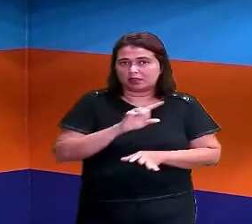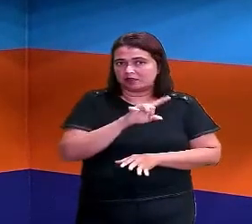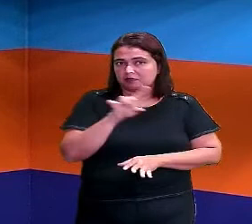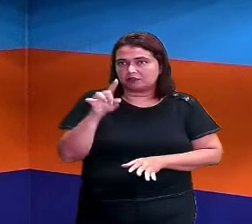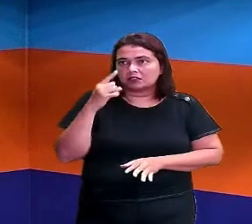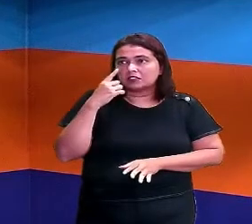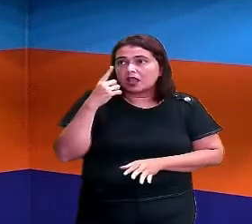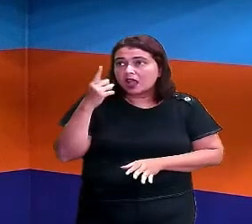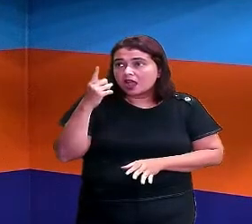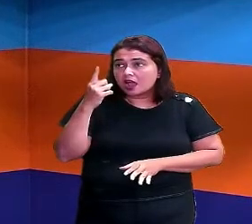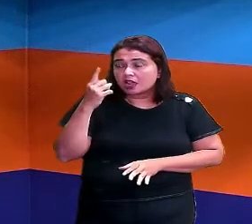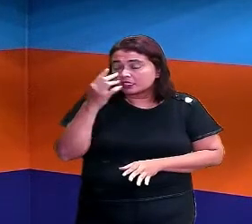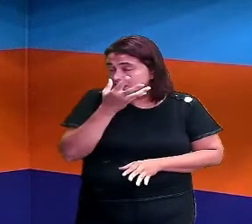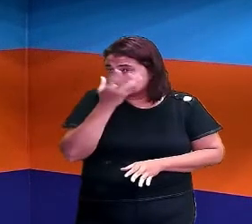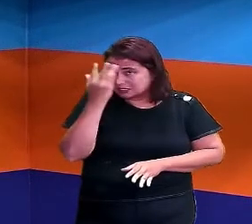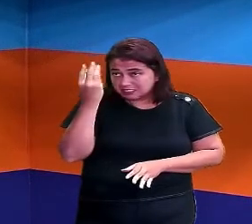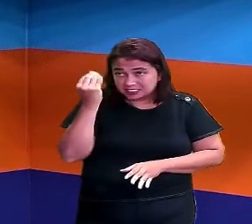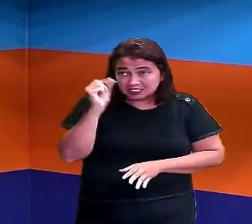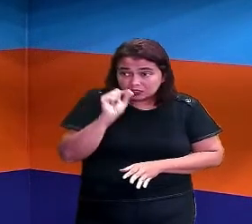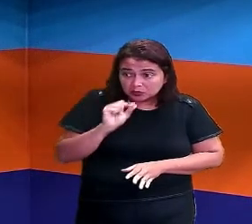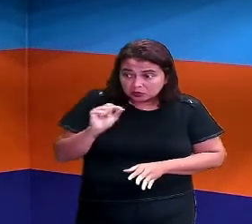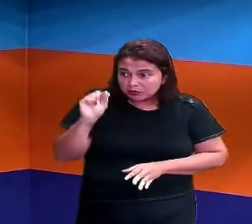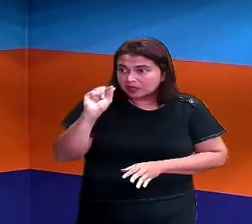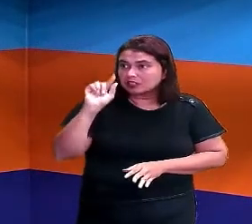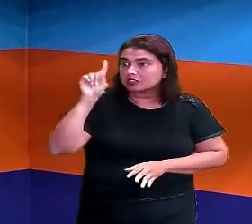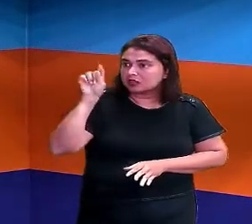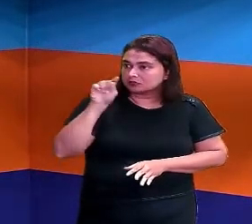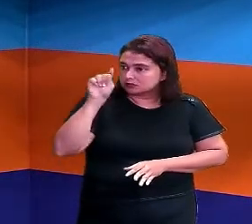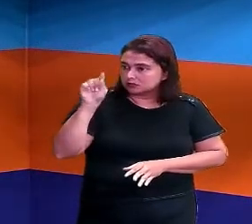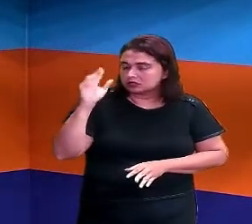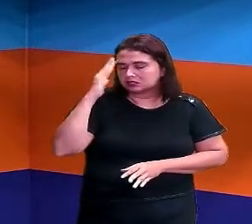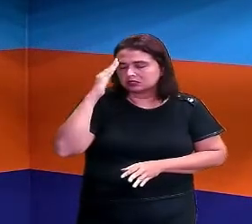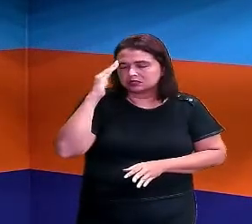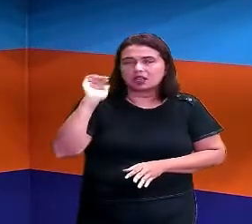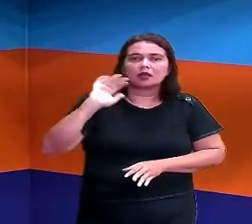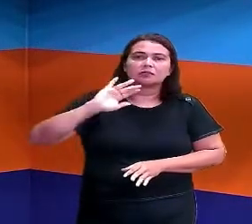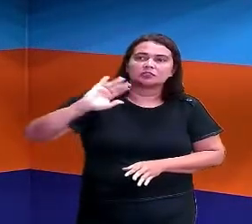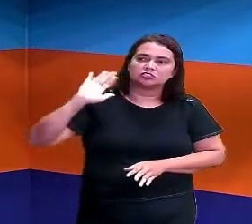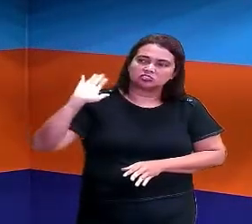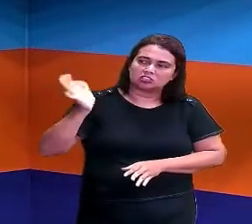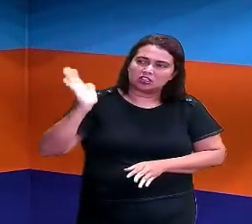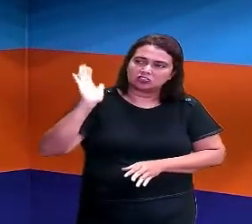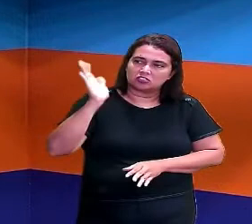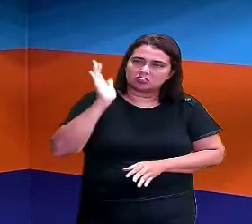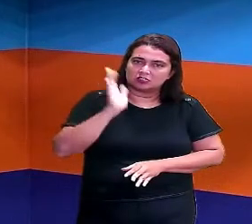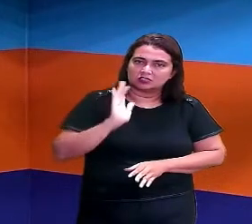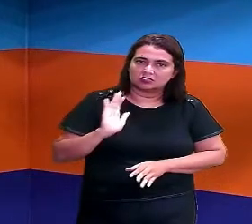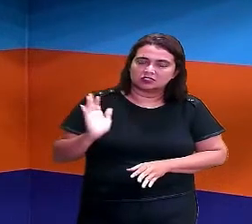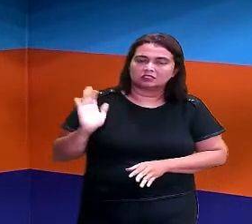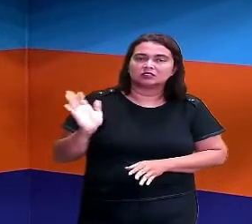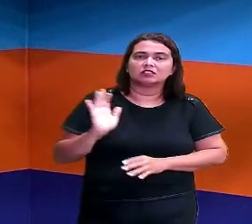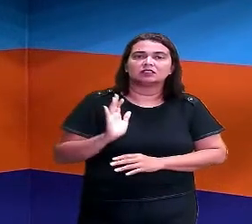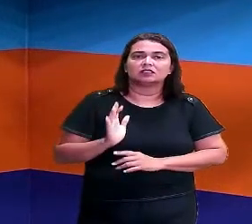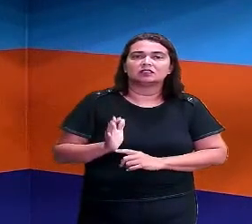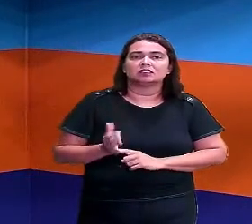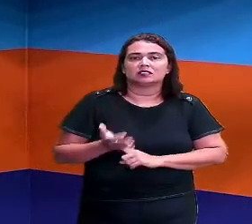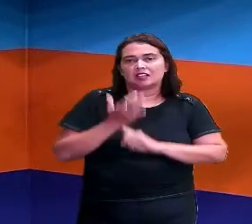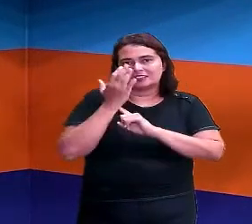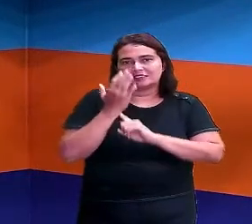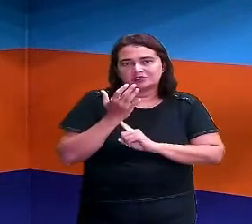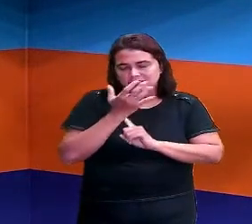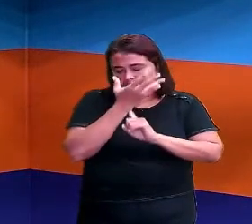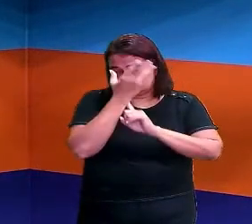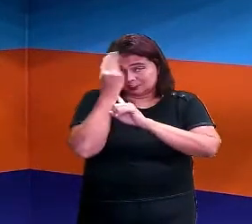você vai, ah, eu esqueci de escrever alguma palavra. E você, marcando as que você já escreveu, facilita a sua vida. E você não vai